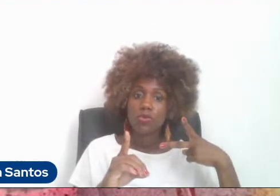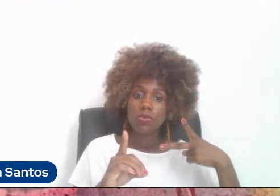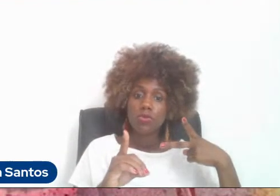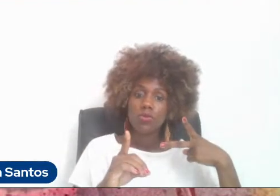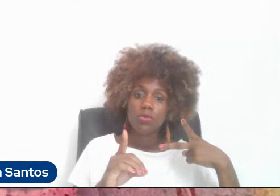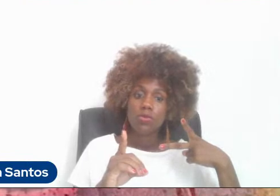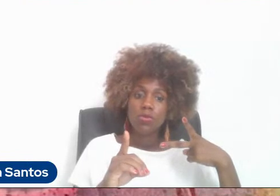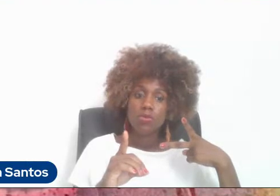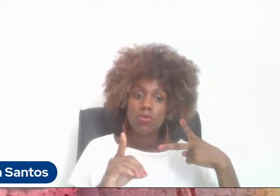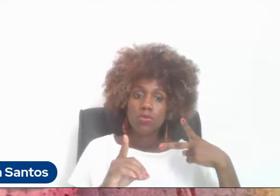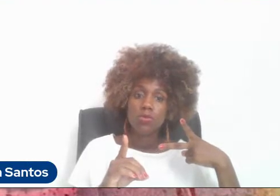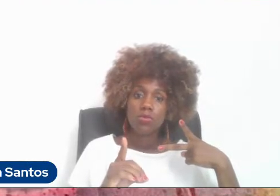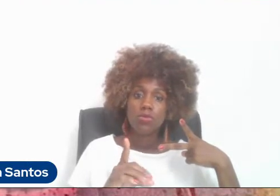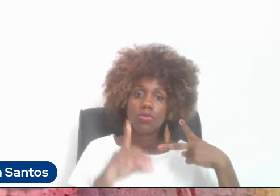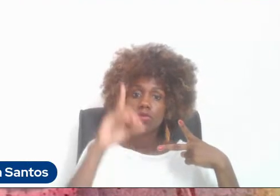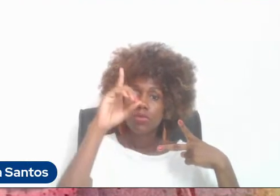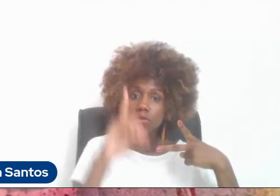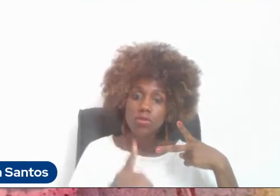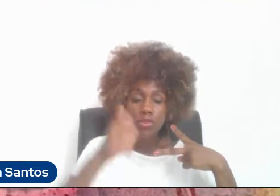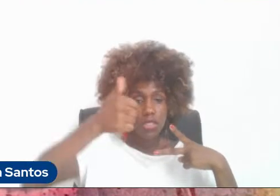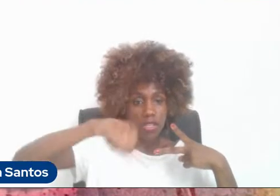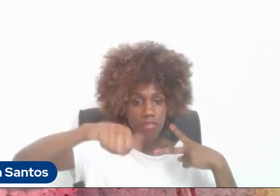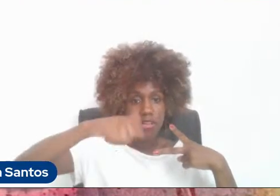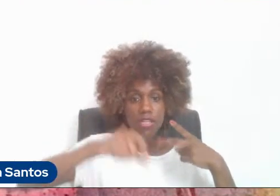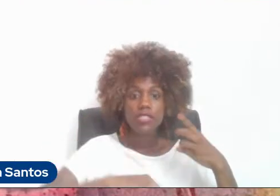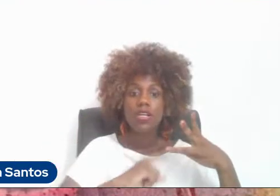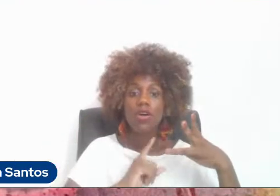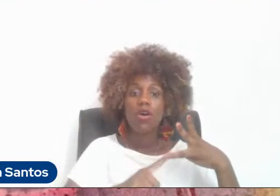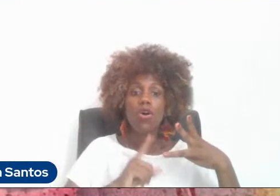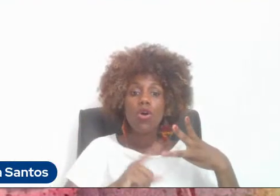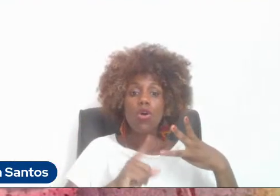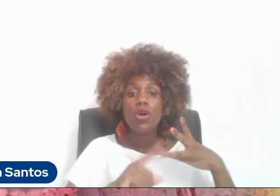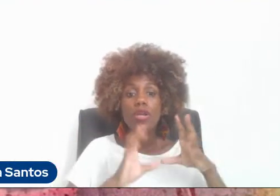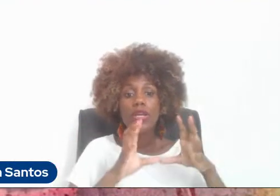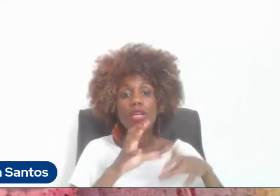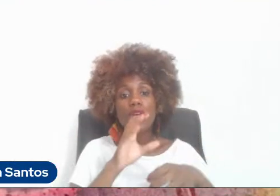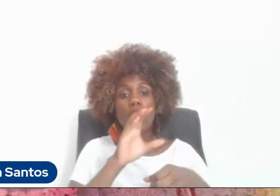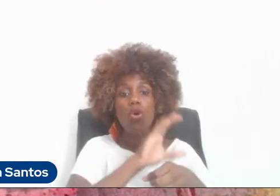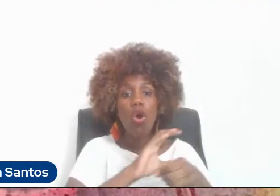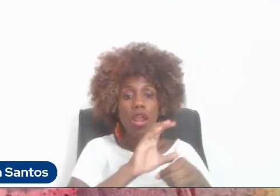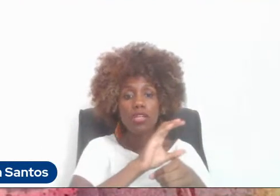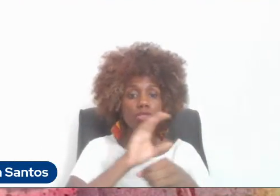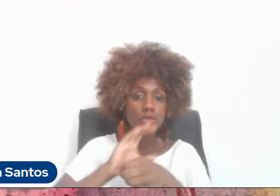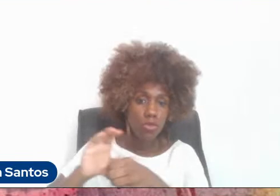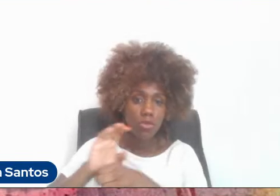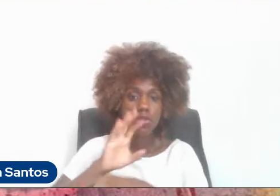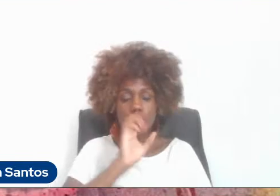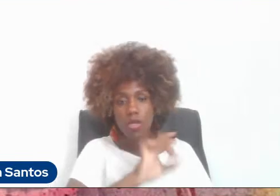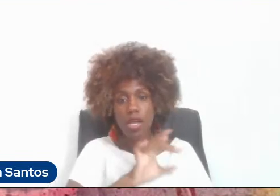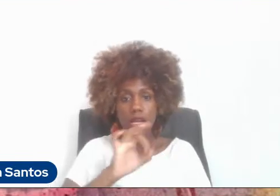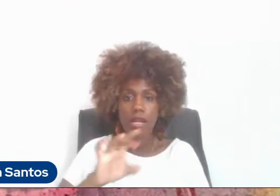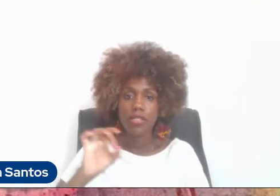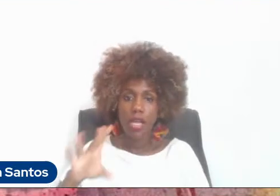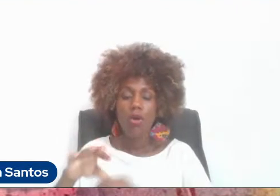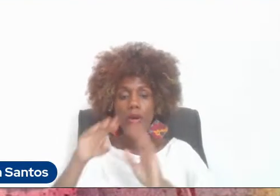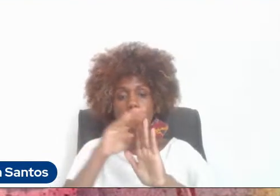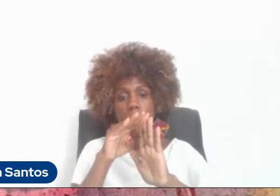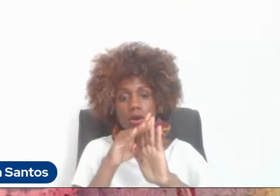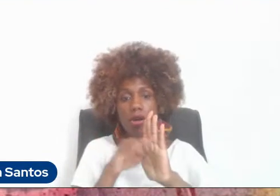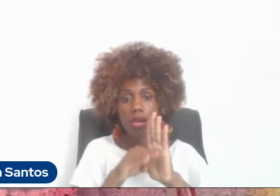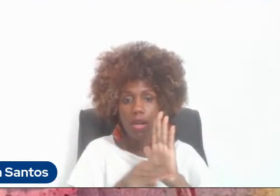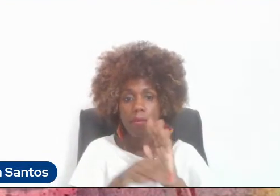diretoria de avaliação e temos os colégios que reúnem os programas em área